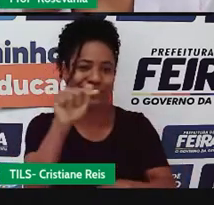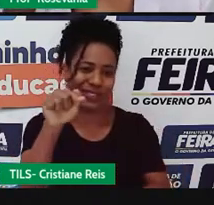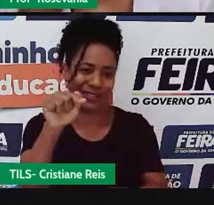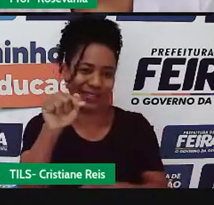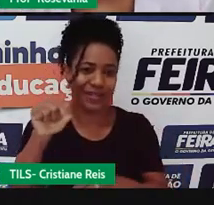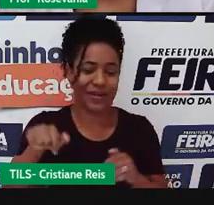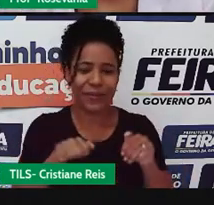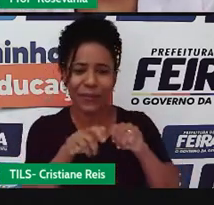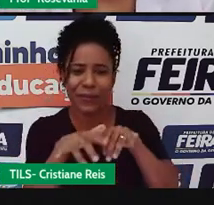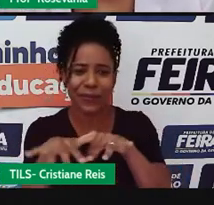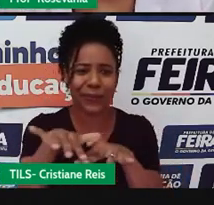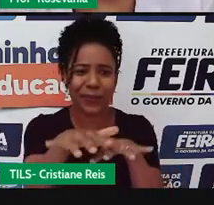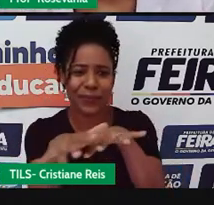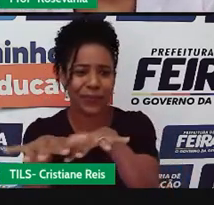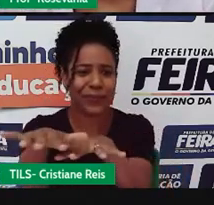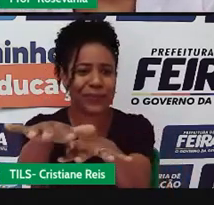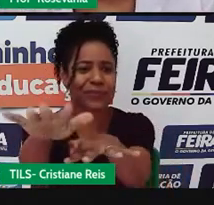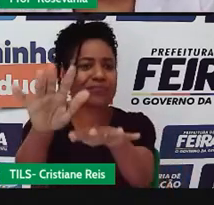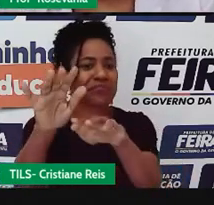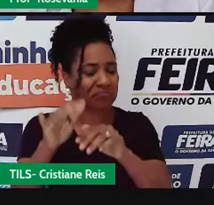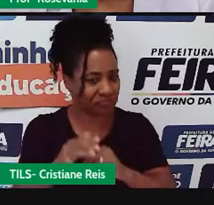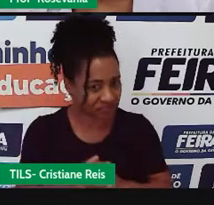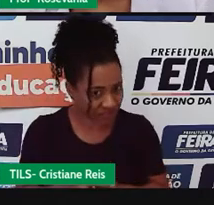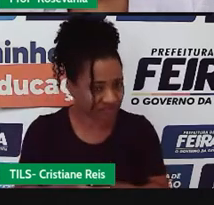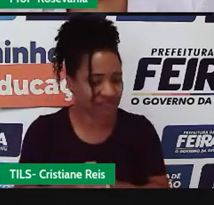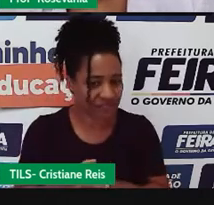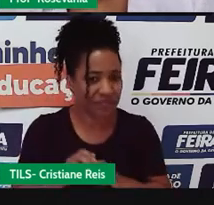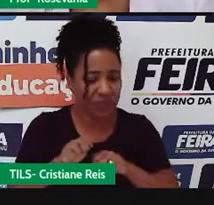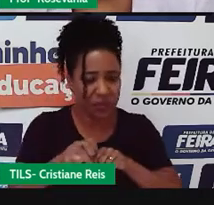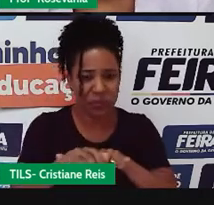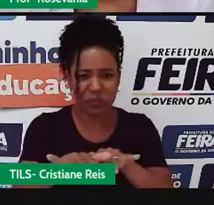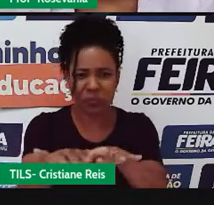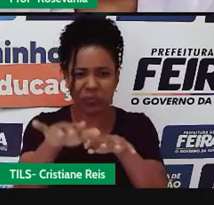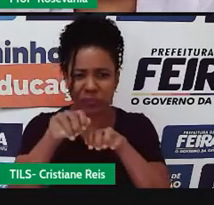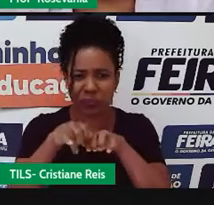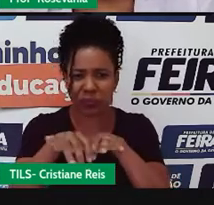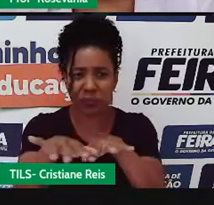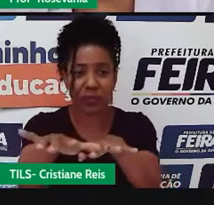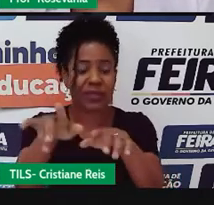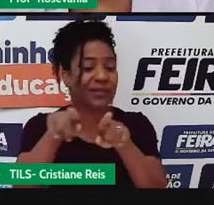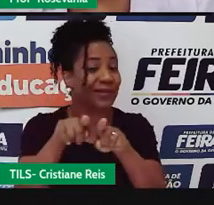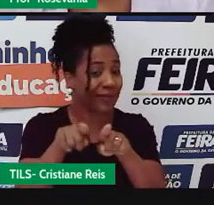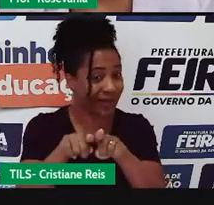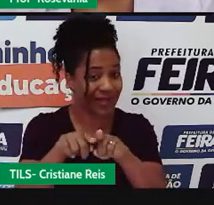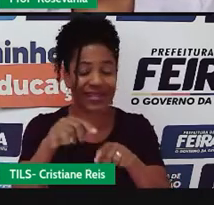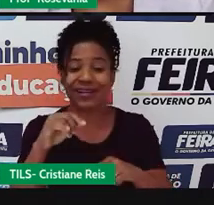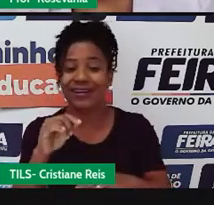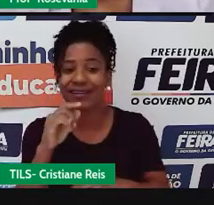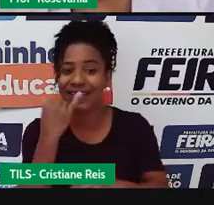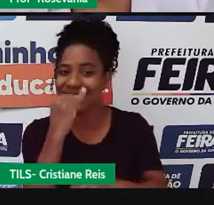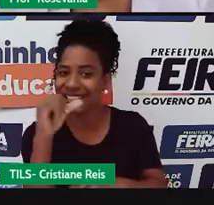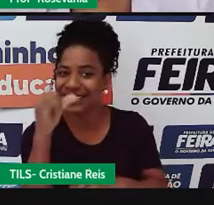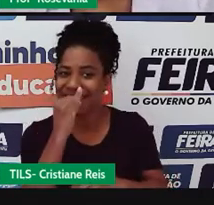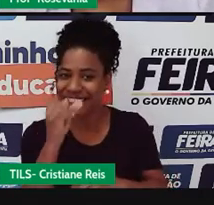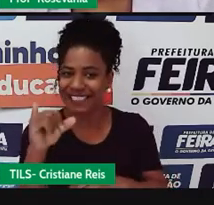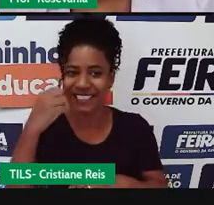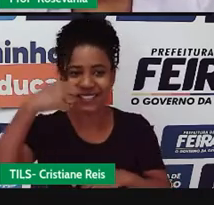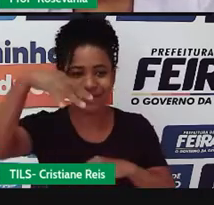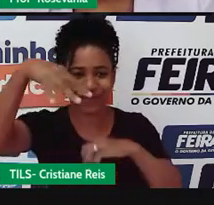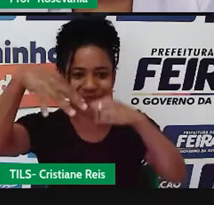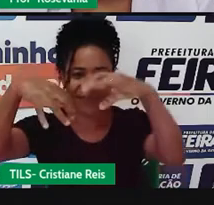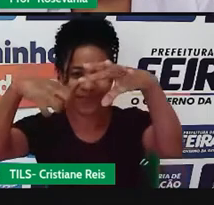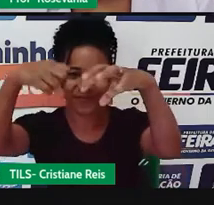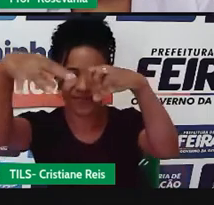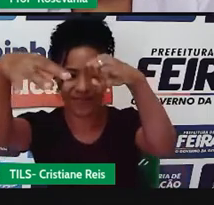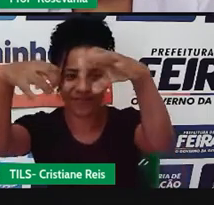aí. E ele tem também essa importância econômica que é a geração, de energia elétrica. Por conta dessas usinas